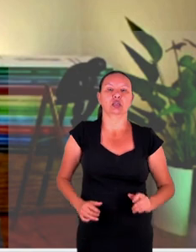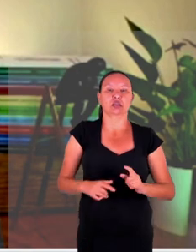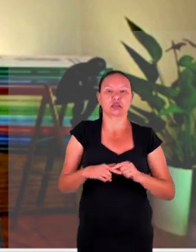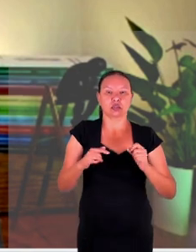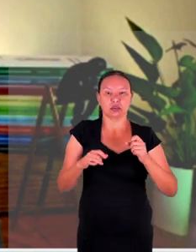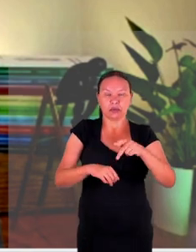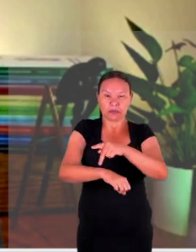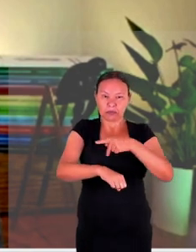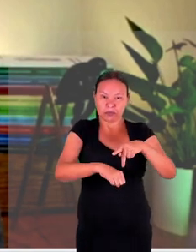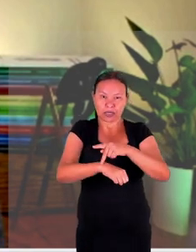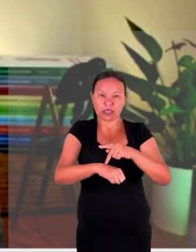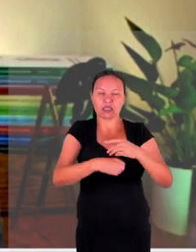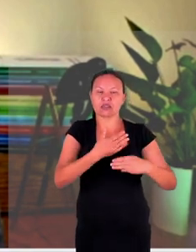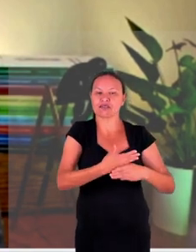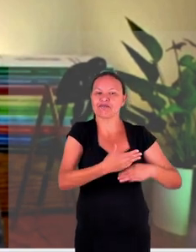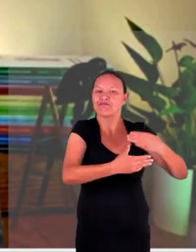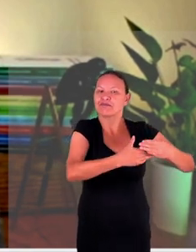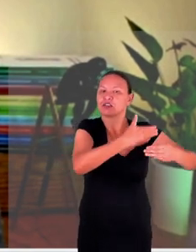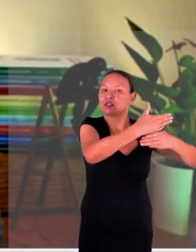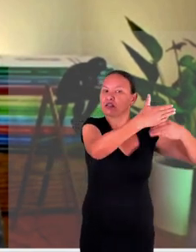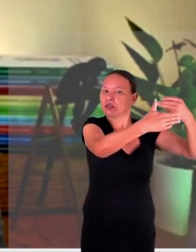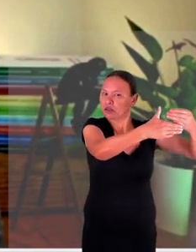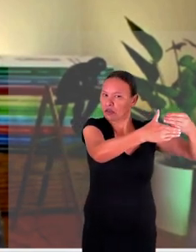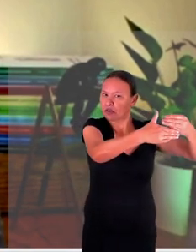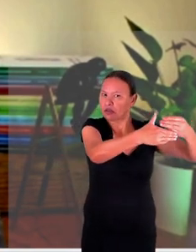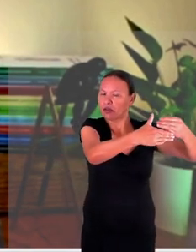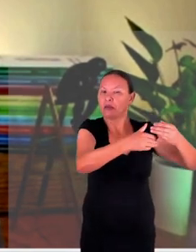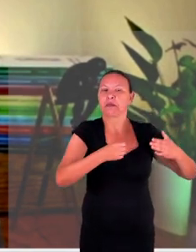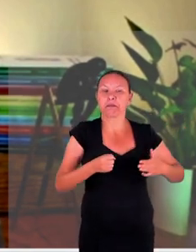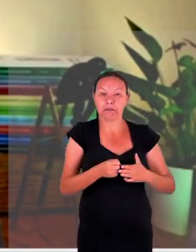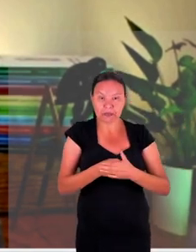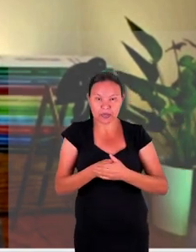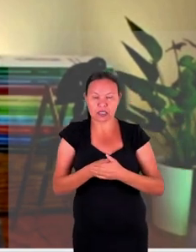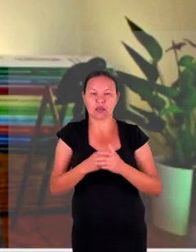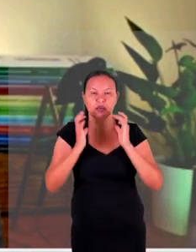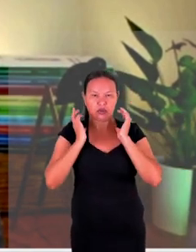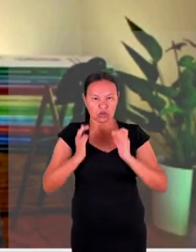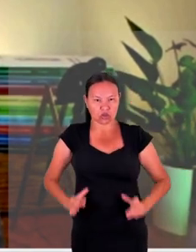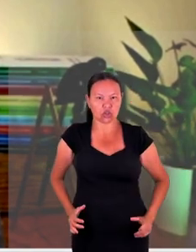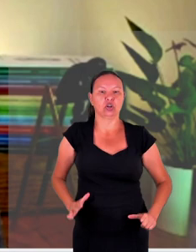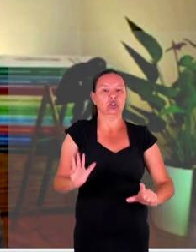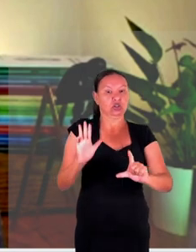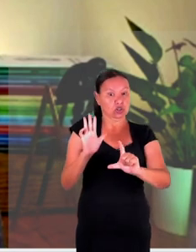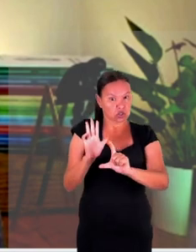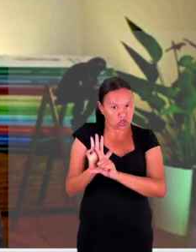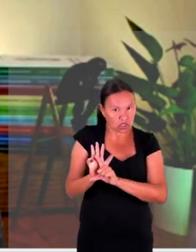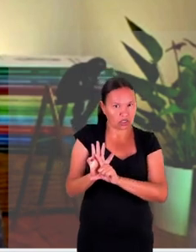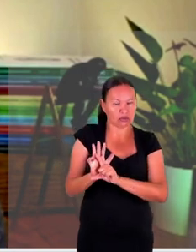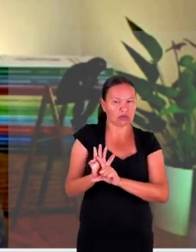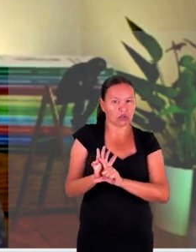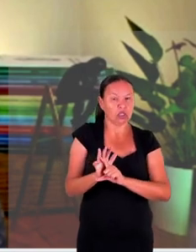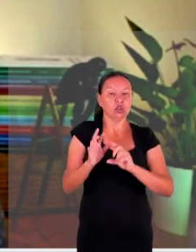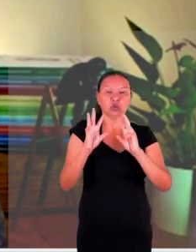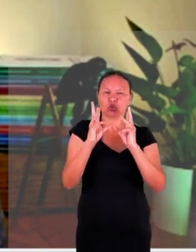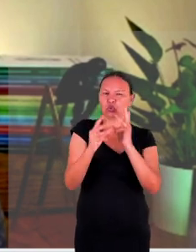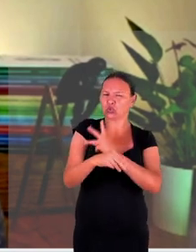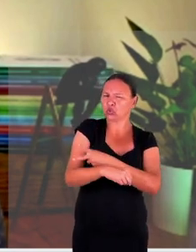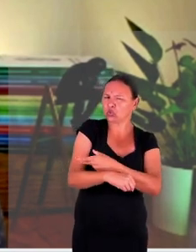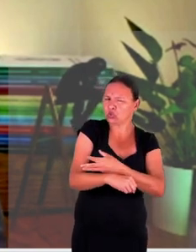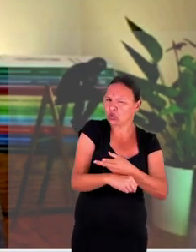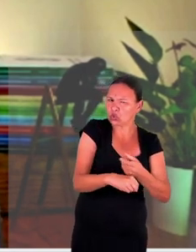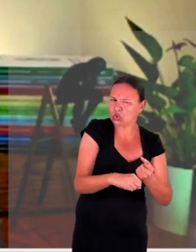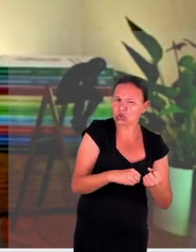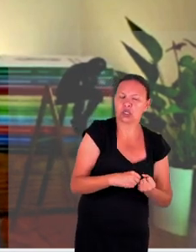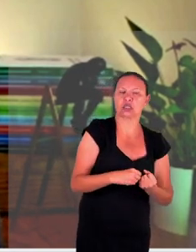em desenvolvimentos apesar de terem que defender os direitos humanos em todas as suas dimensões receberam